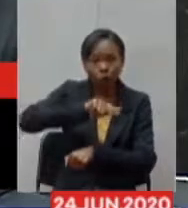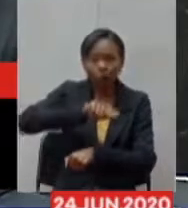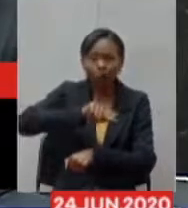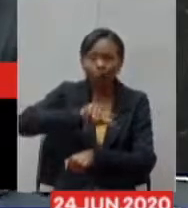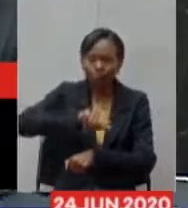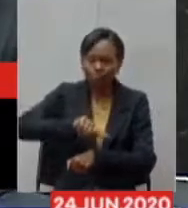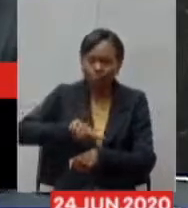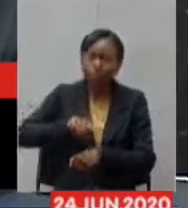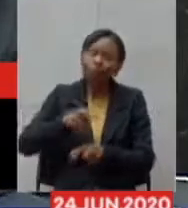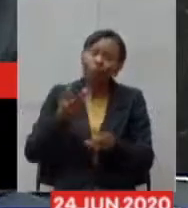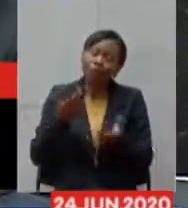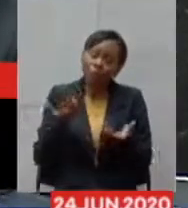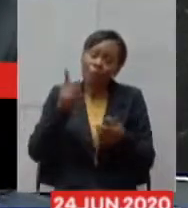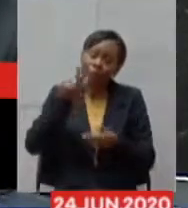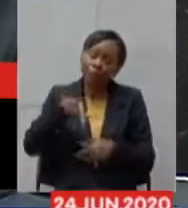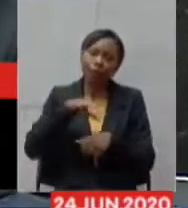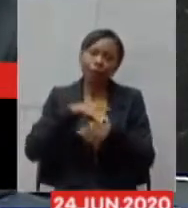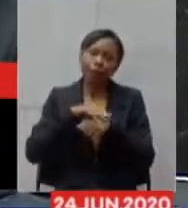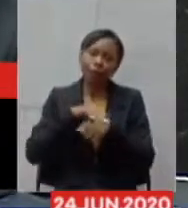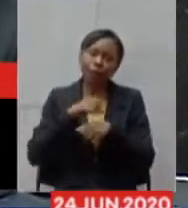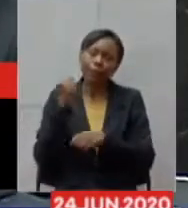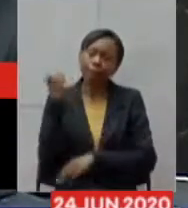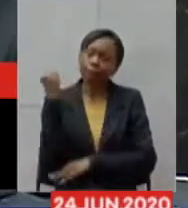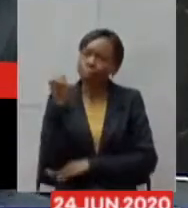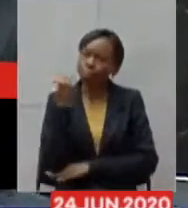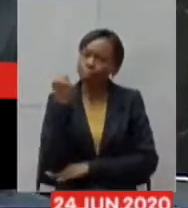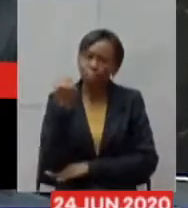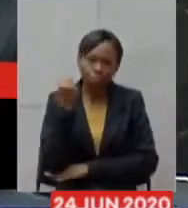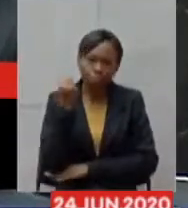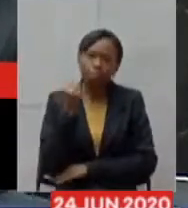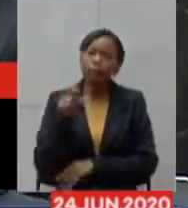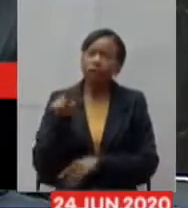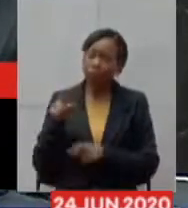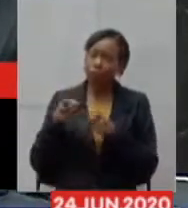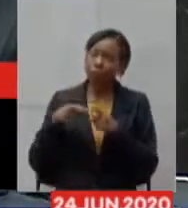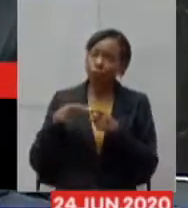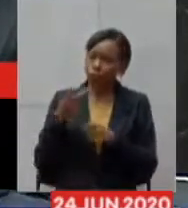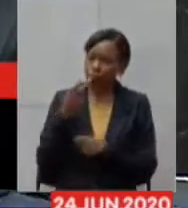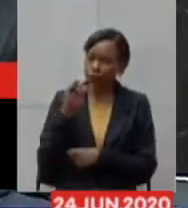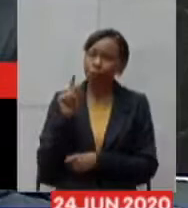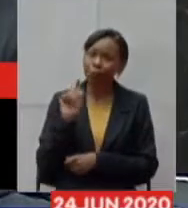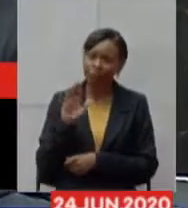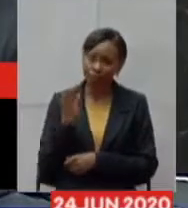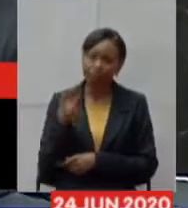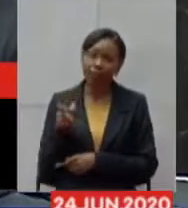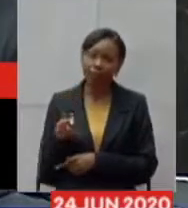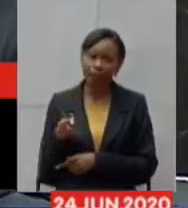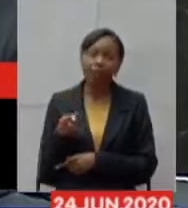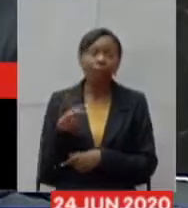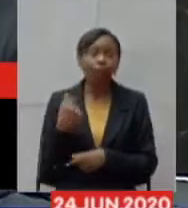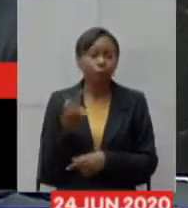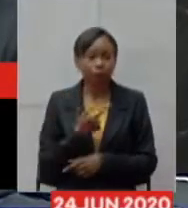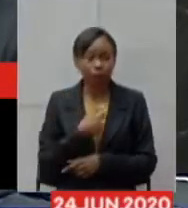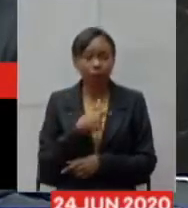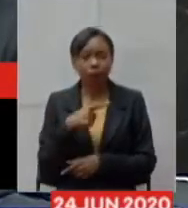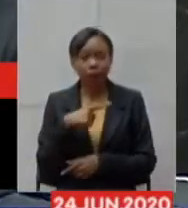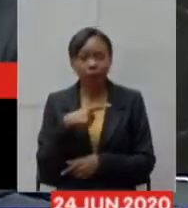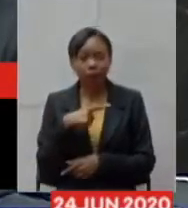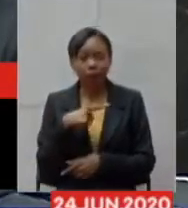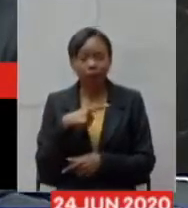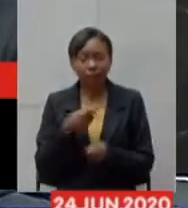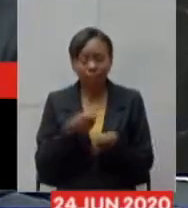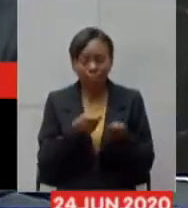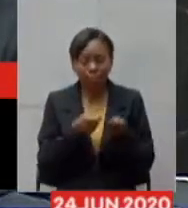essa é uma doença grave igual deputado Carlos Pimenta falou que nós teremos infelizmente alguns óbitos isso faz parte da